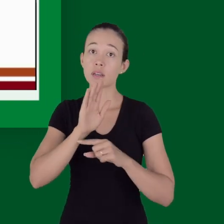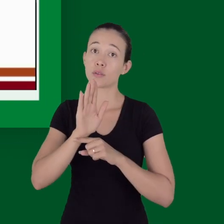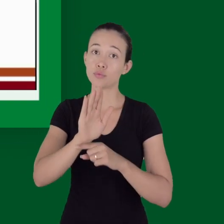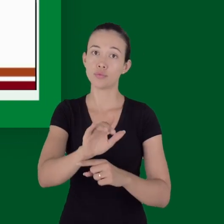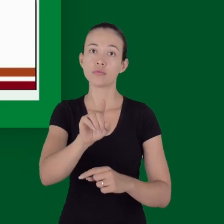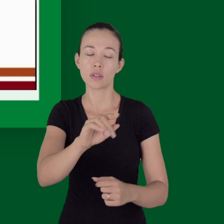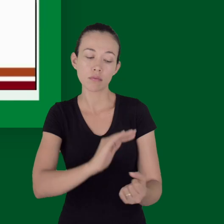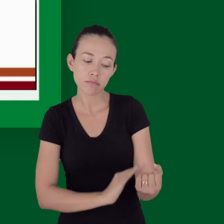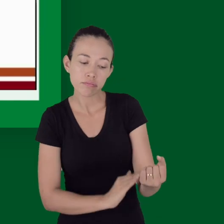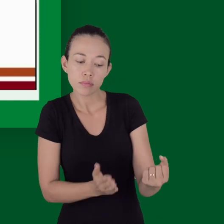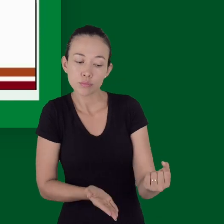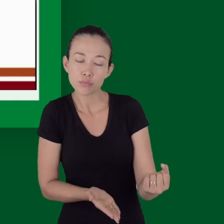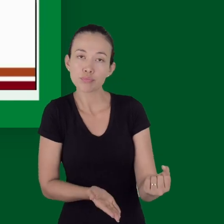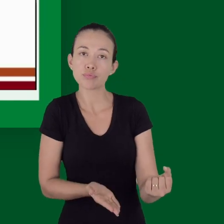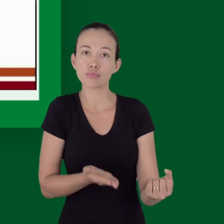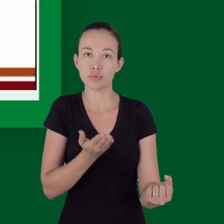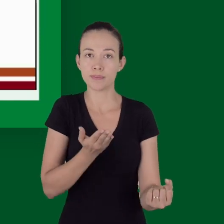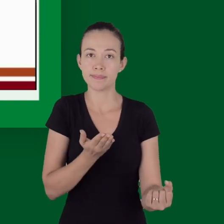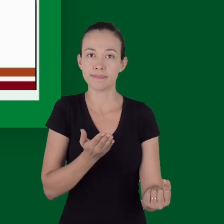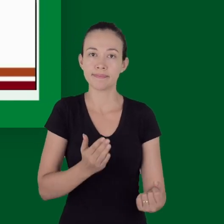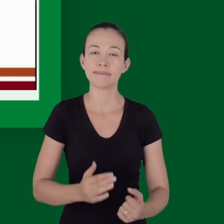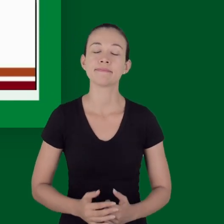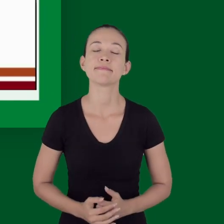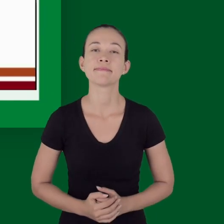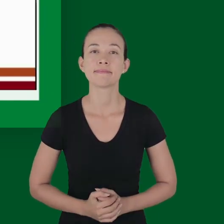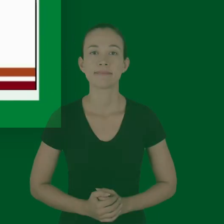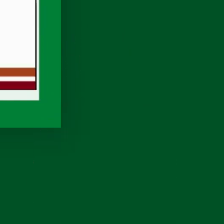e falando a respeito